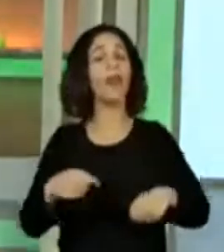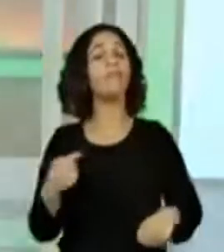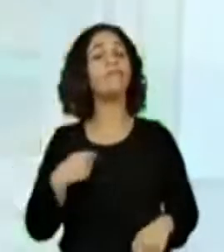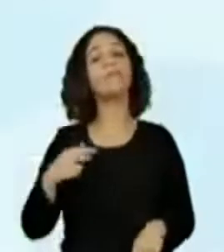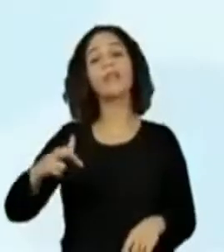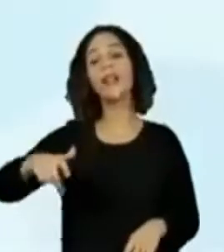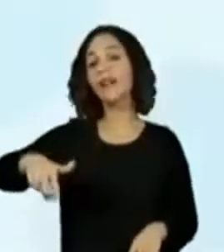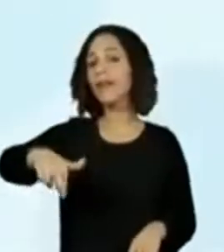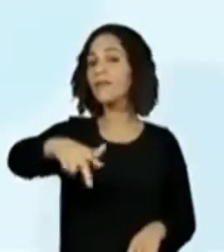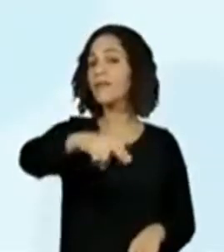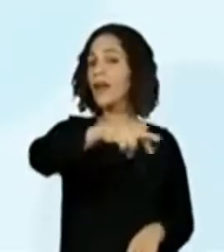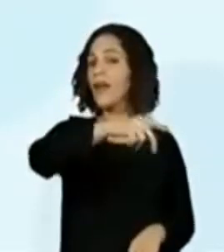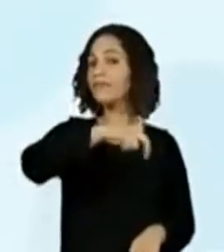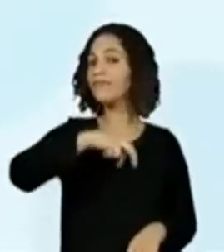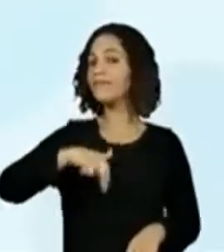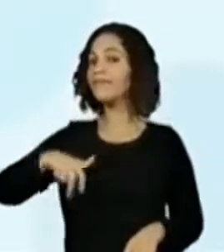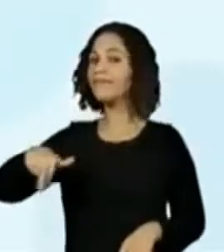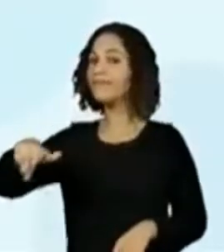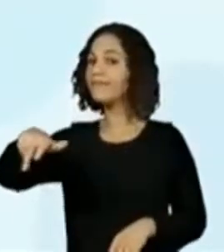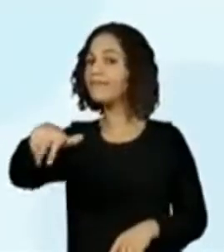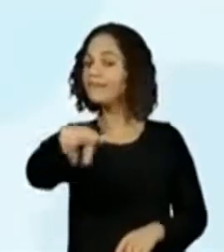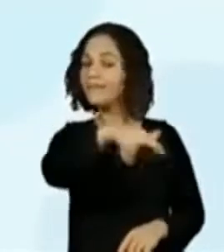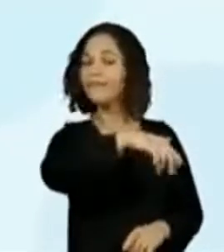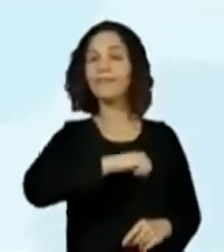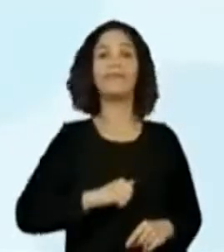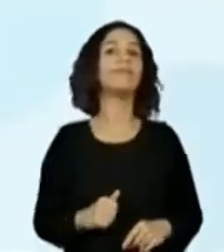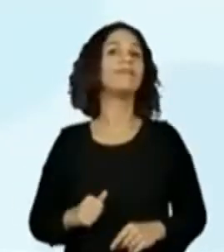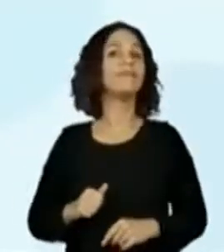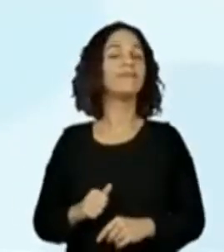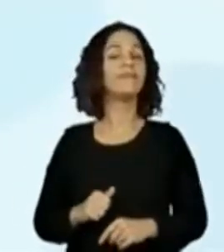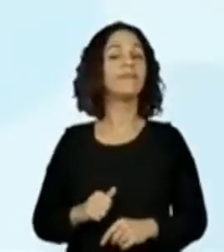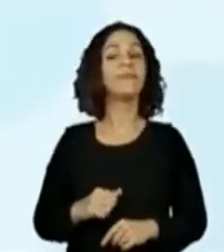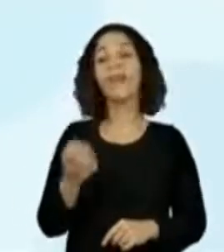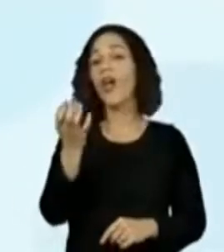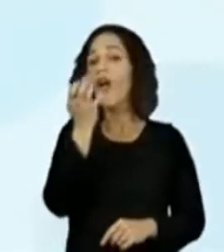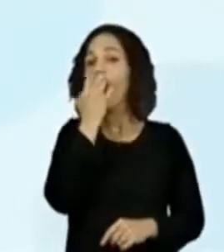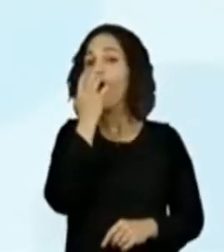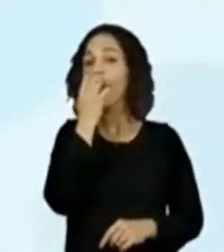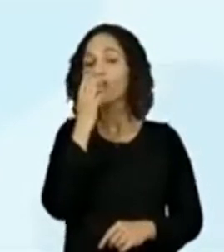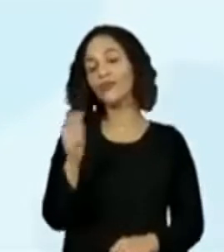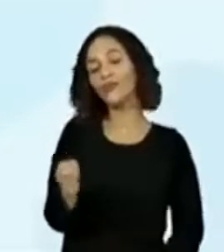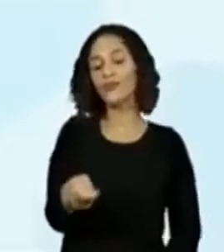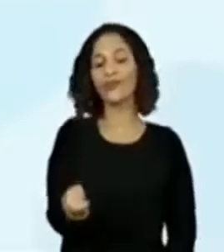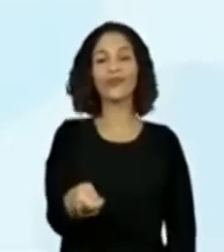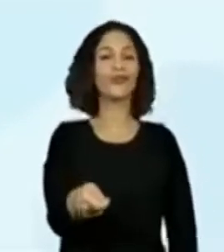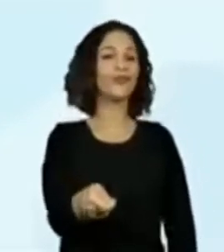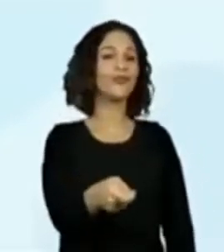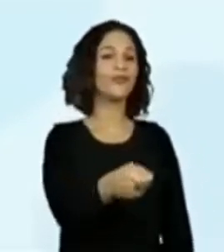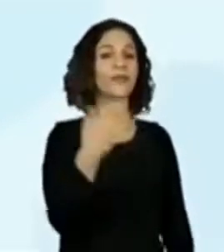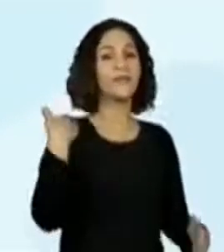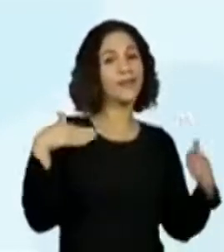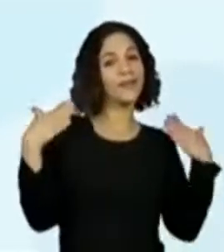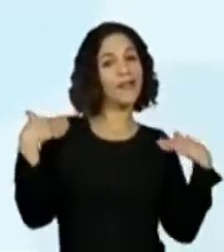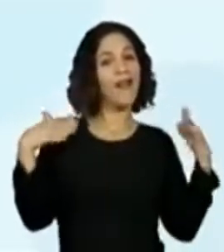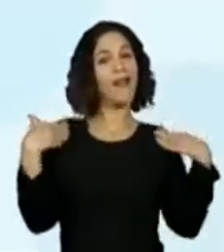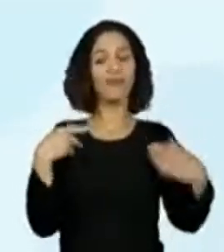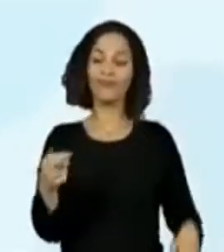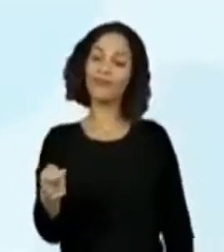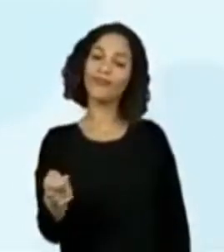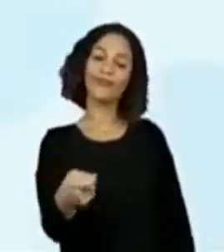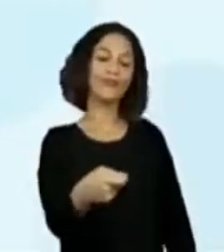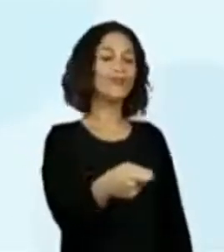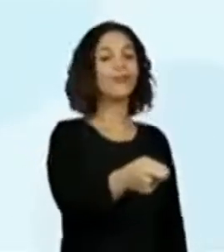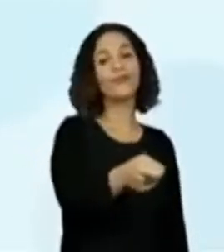nós caminhamos, nós passeamos com o cachorro.